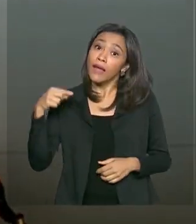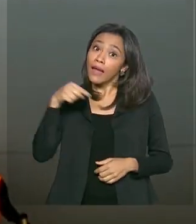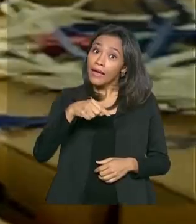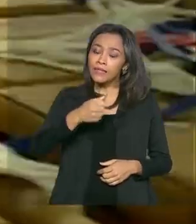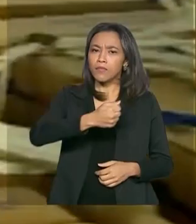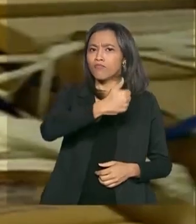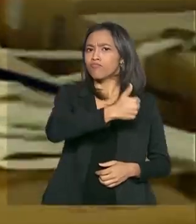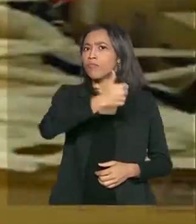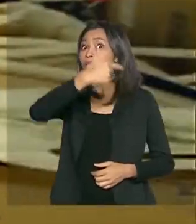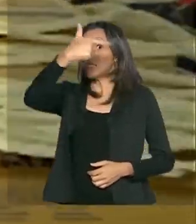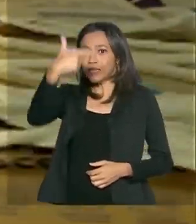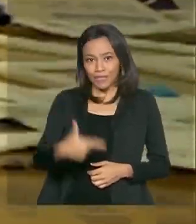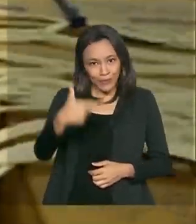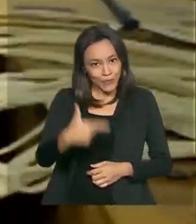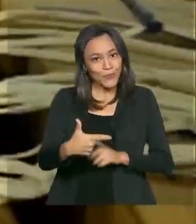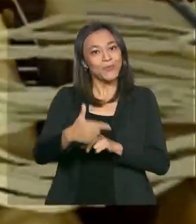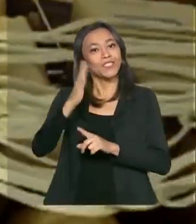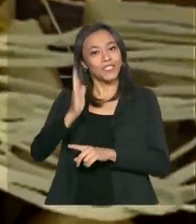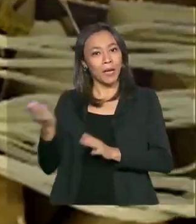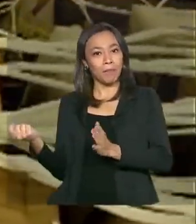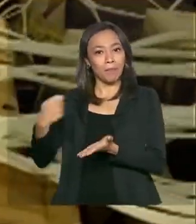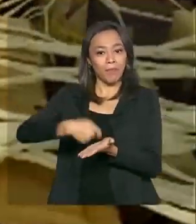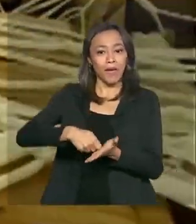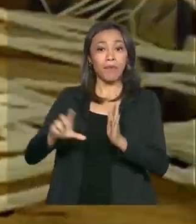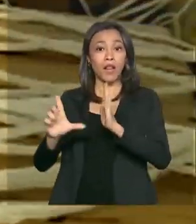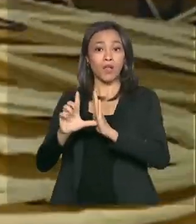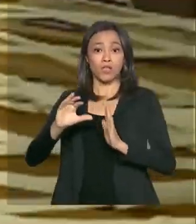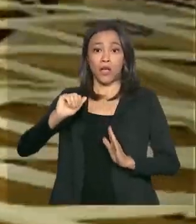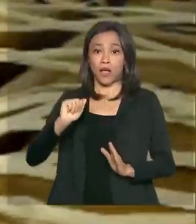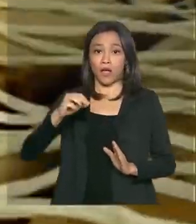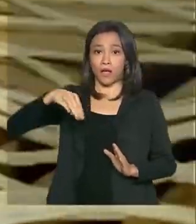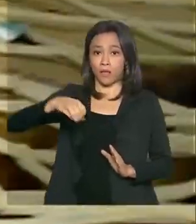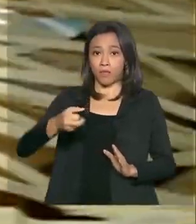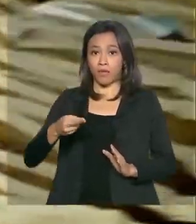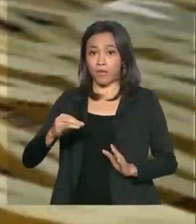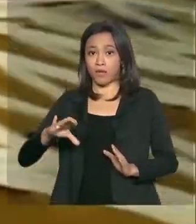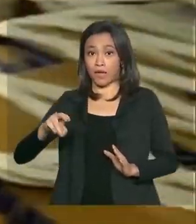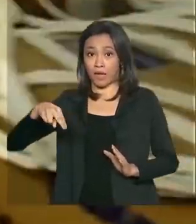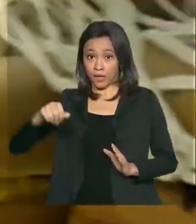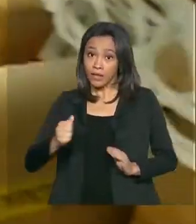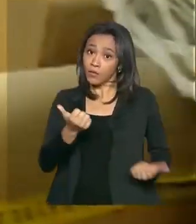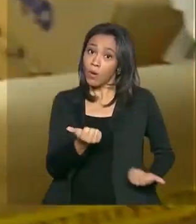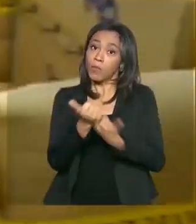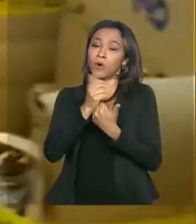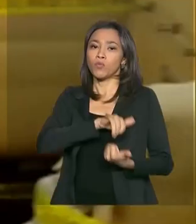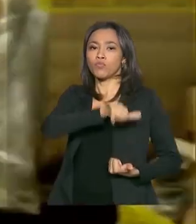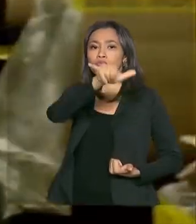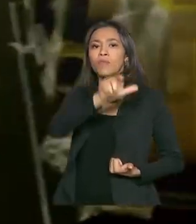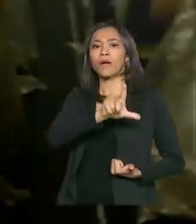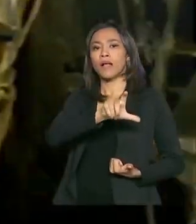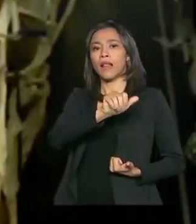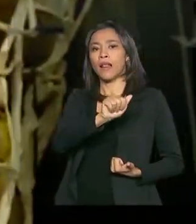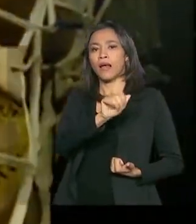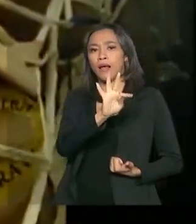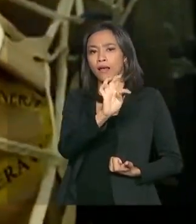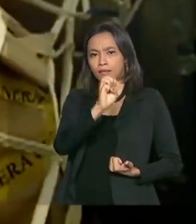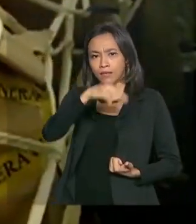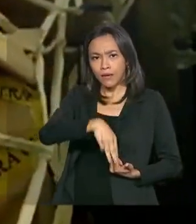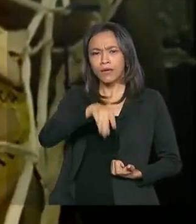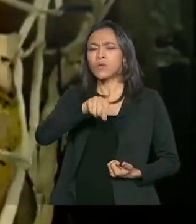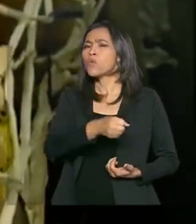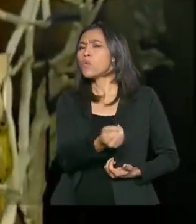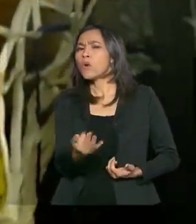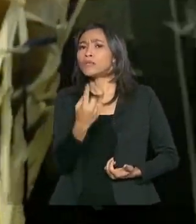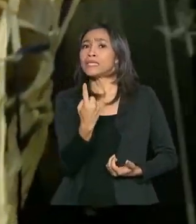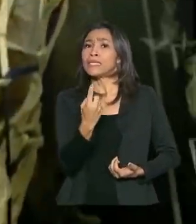a segunda das operações pagas pelas lojas americanas e realizadas pela Latam Brasil para transportar 15 milhões de